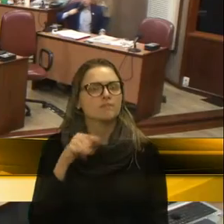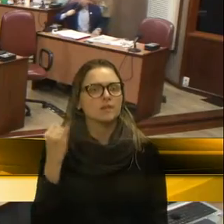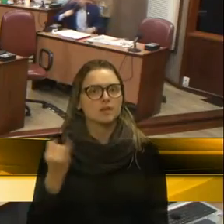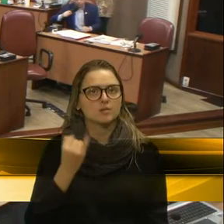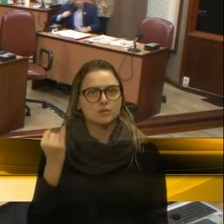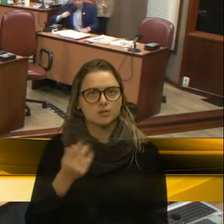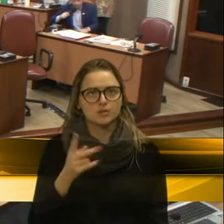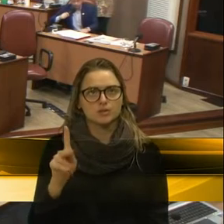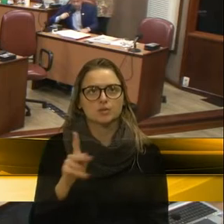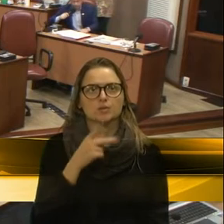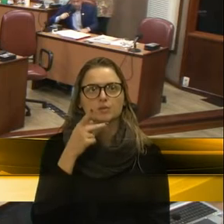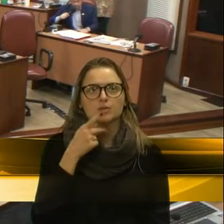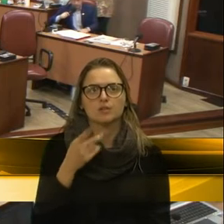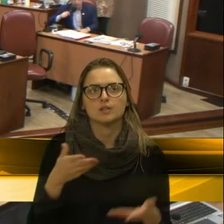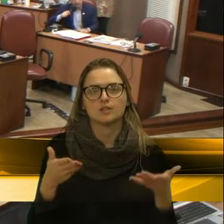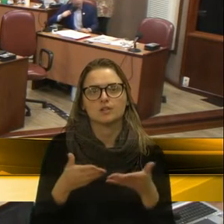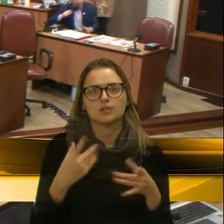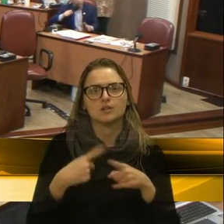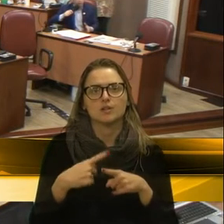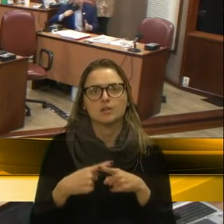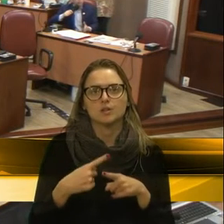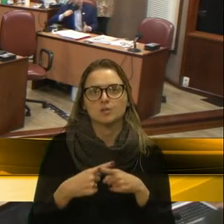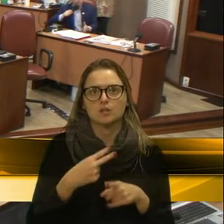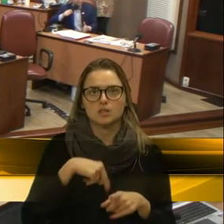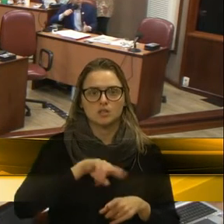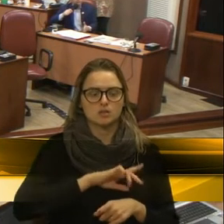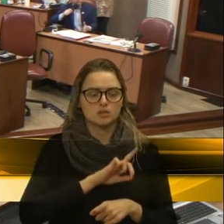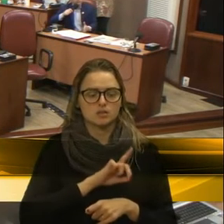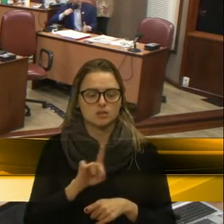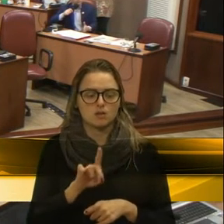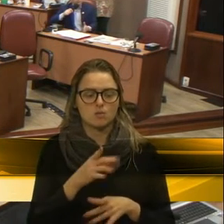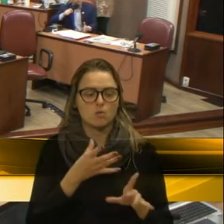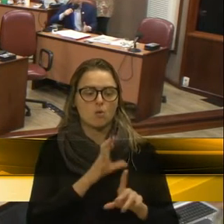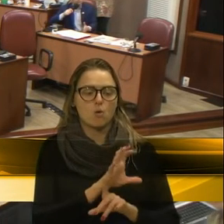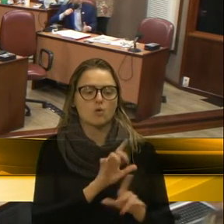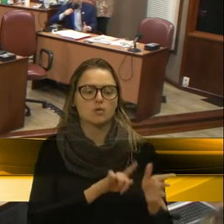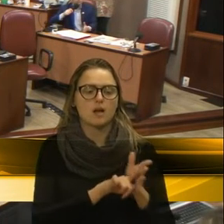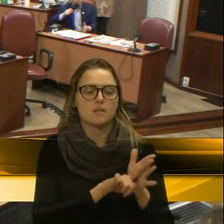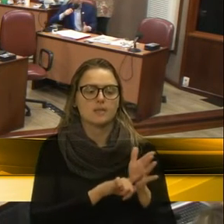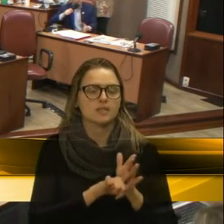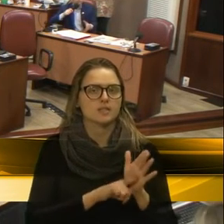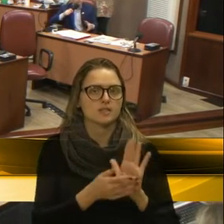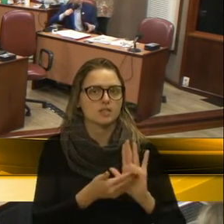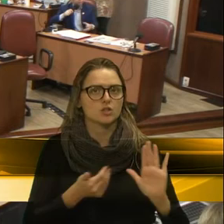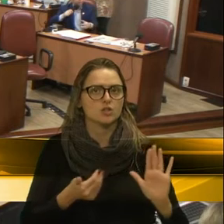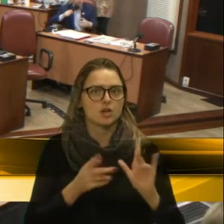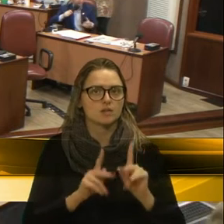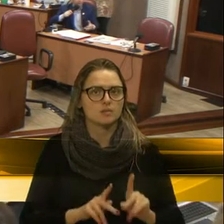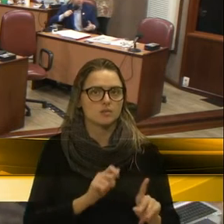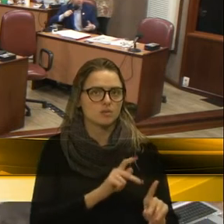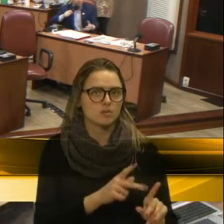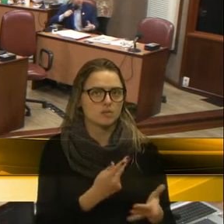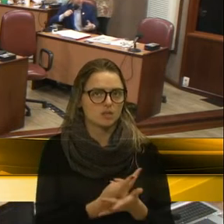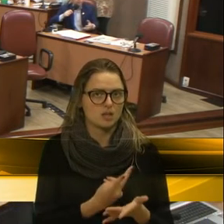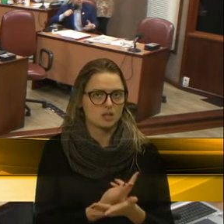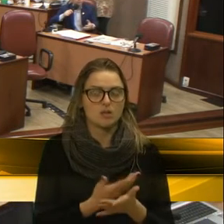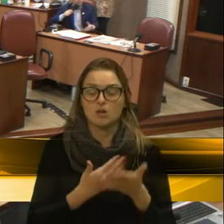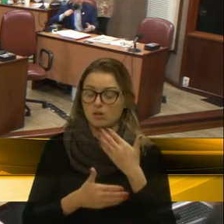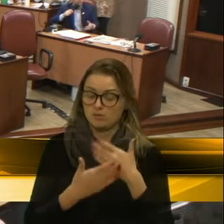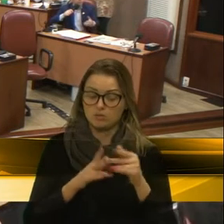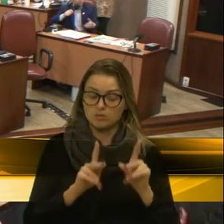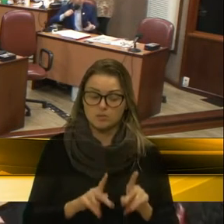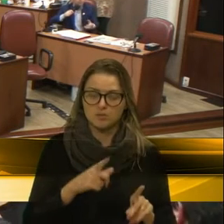essa sua fala, até porque ninguém é contra o petifino no ISS. Bem pelo contrário. Todo mundo quer que realmente as pessoas que